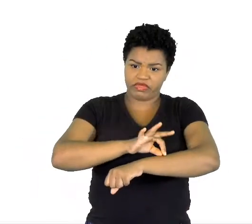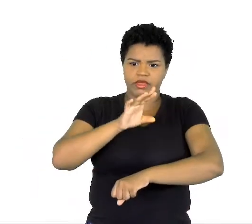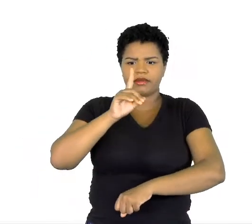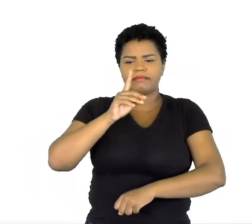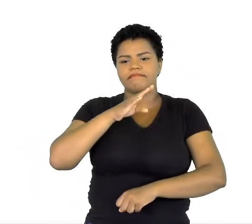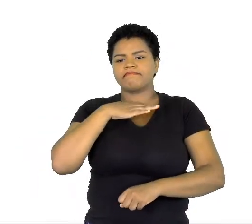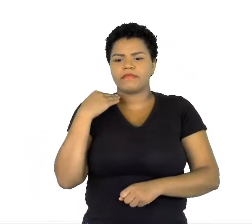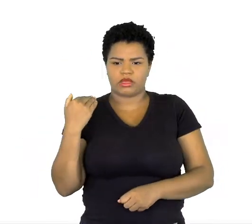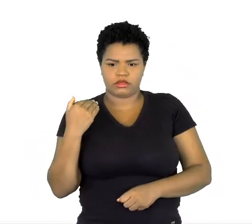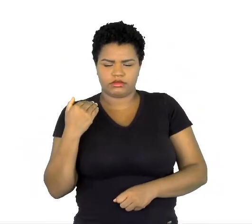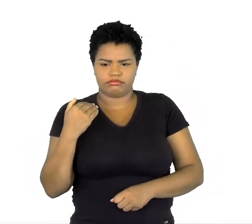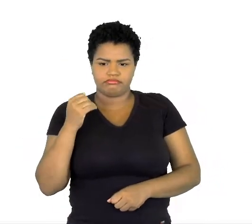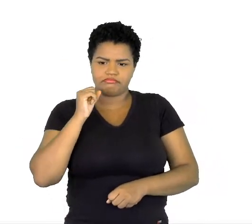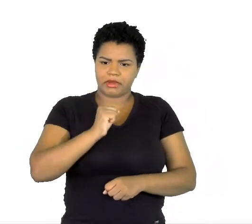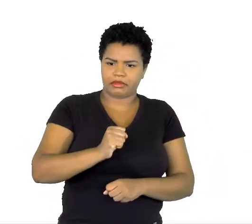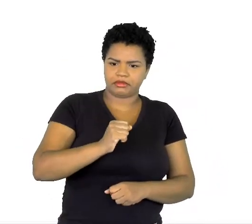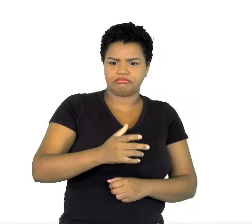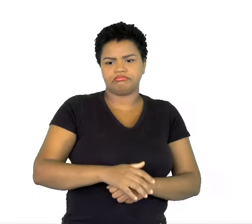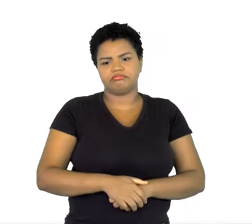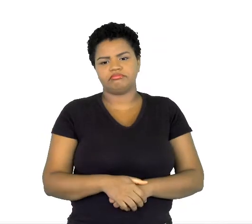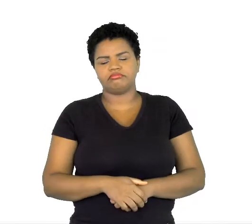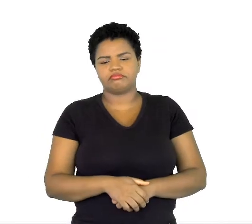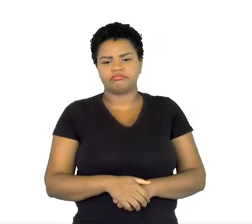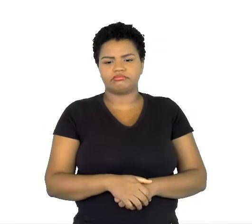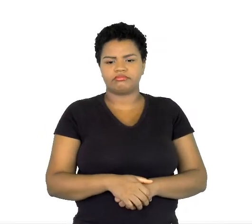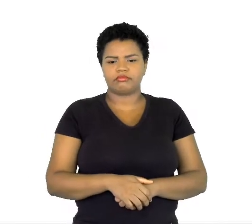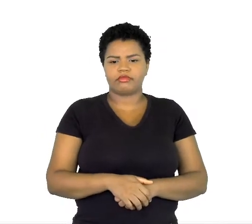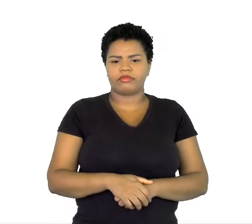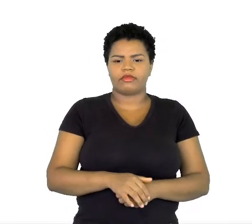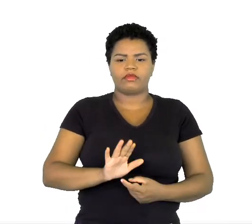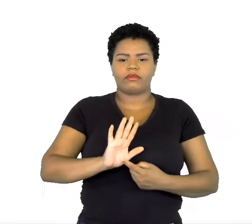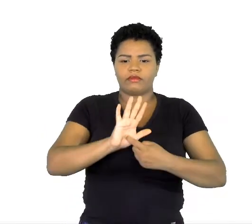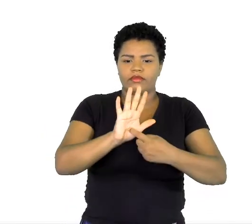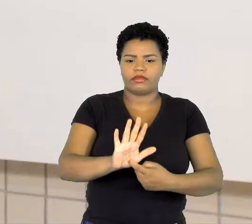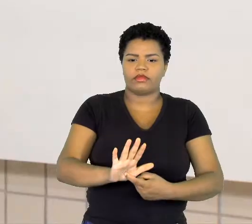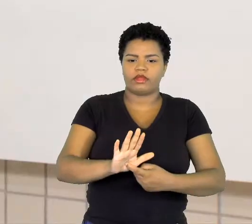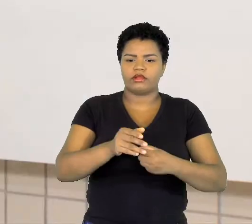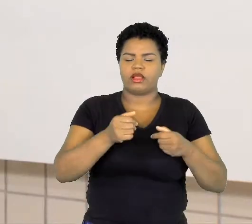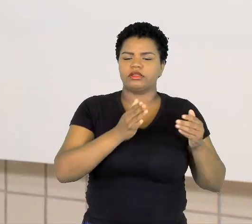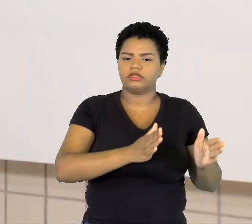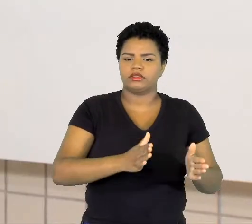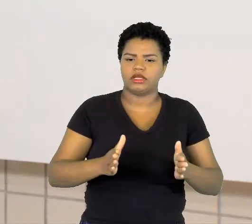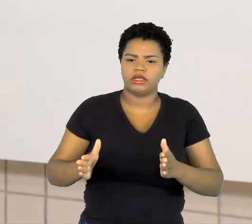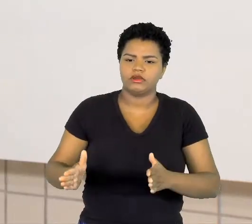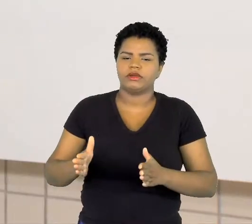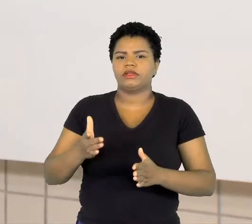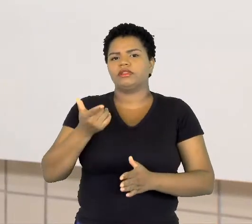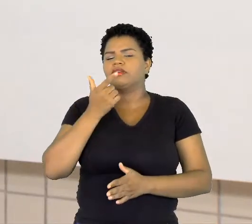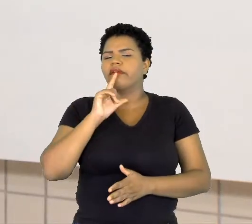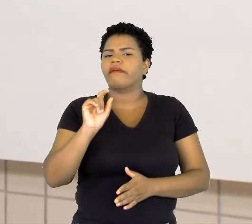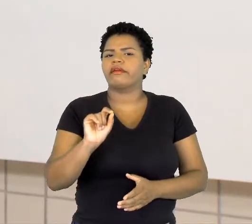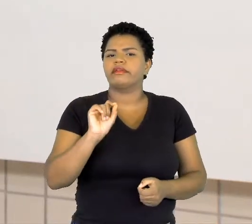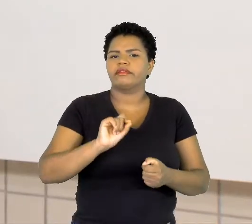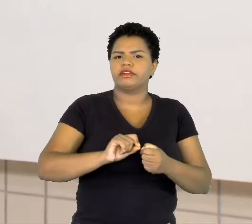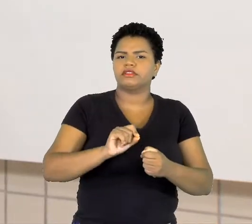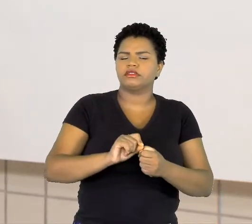Exposição, a sequência de identificação e explicação analítica. Quem está fazendo cartaz, quem está